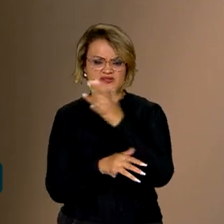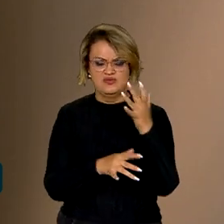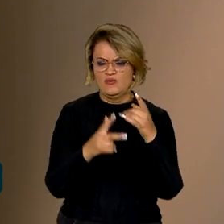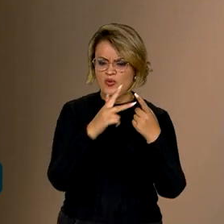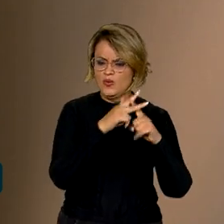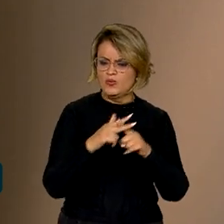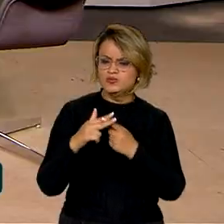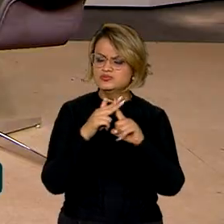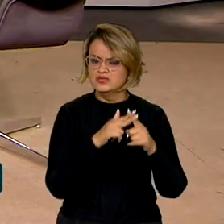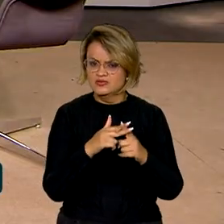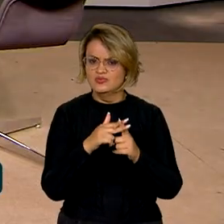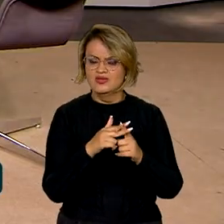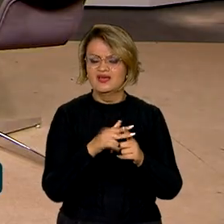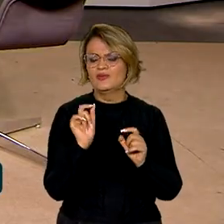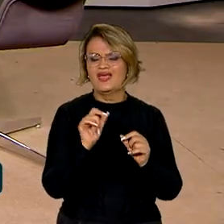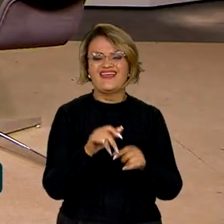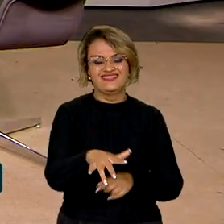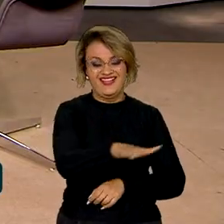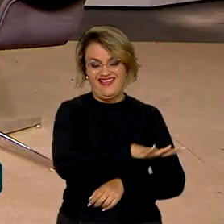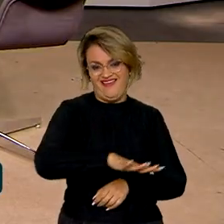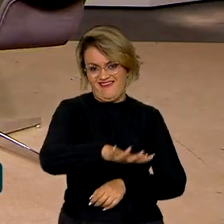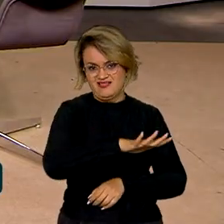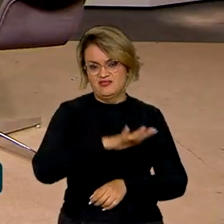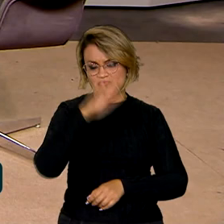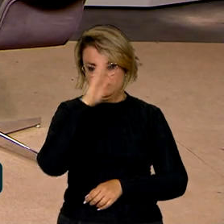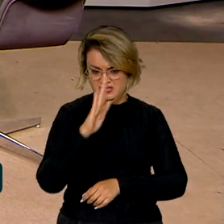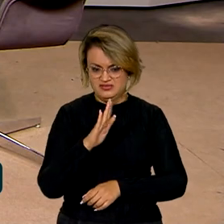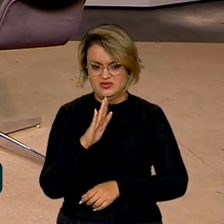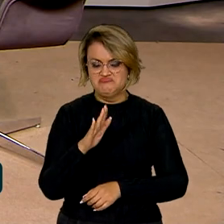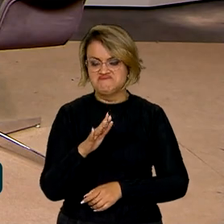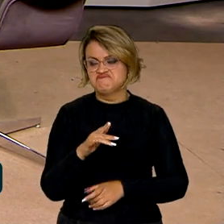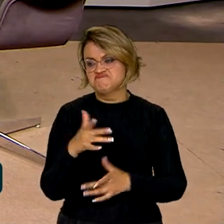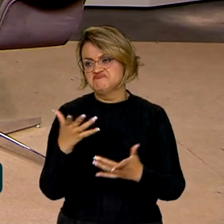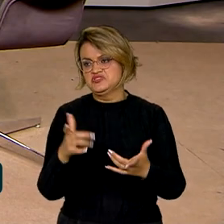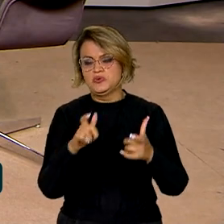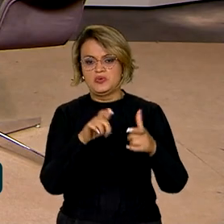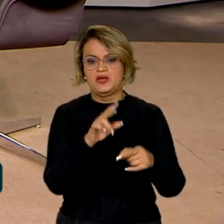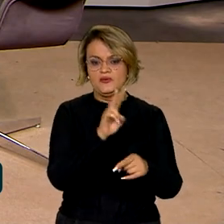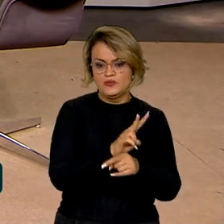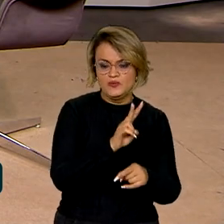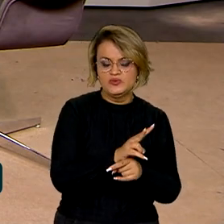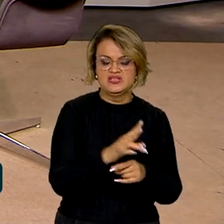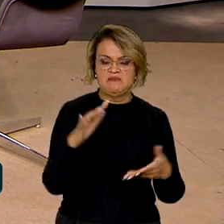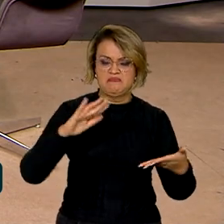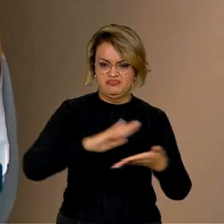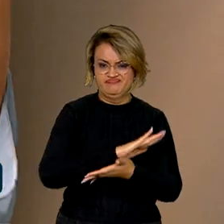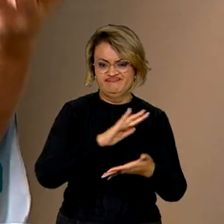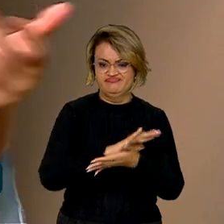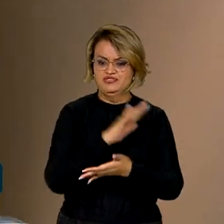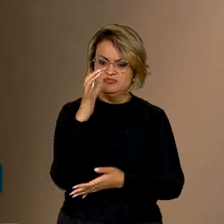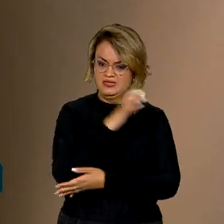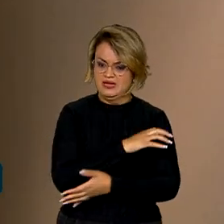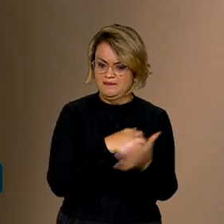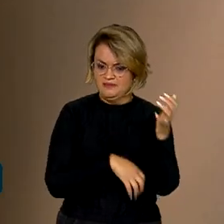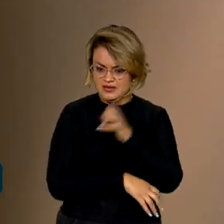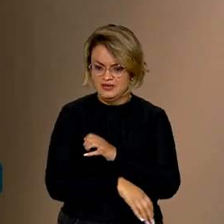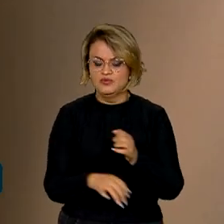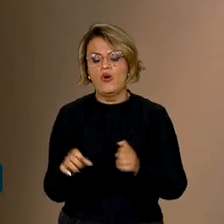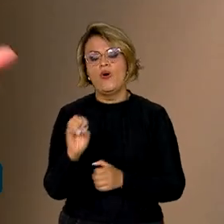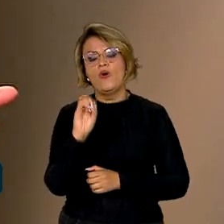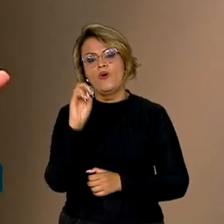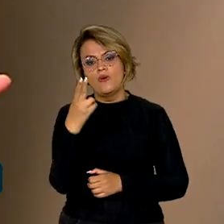floresta. Nós temos áreas inteiras no Brasil, sejam unidades de conservação que foram desmatadas, sejam áreas